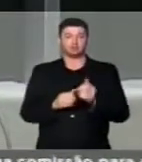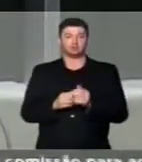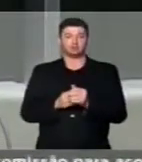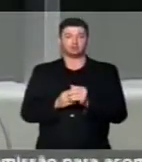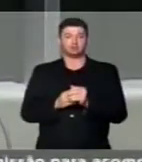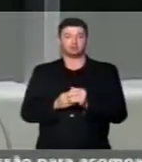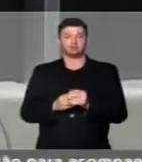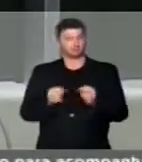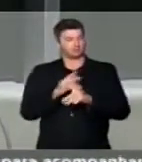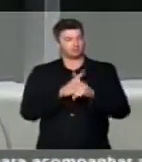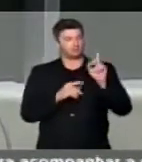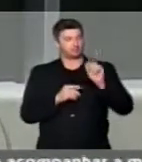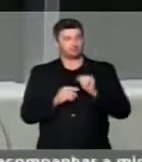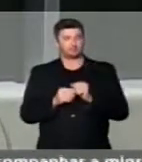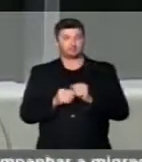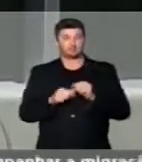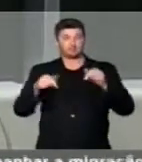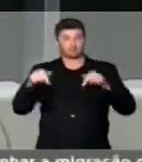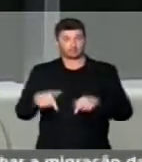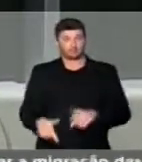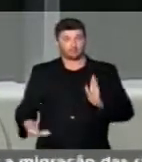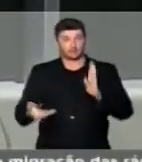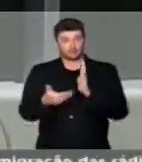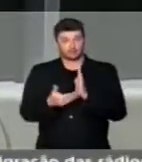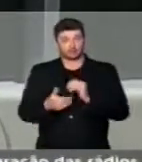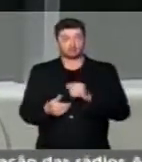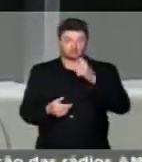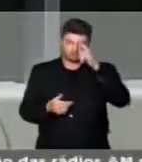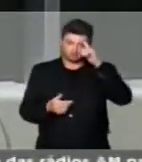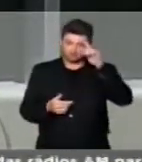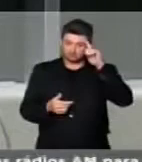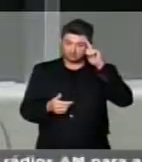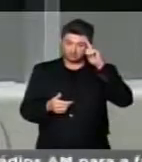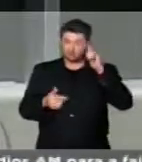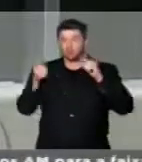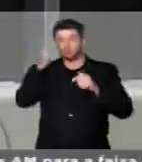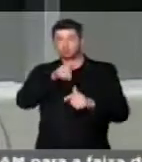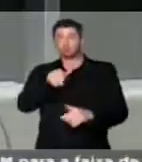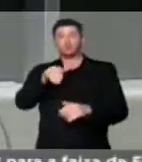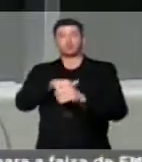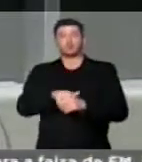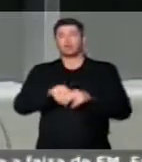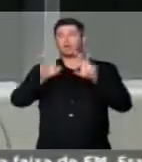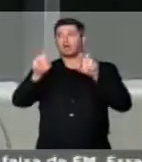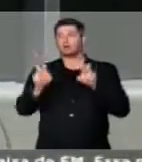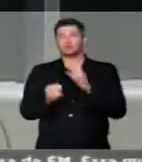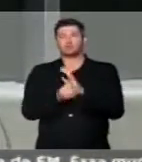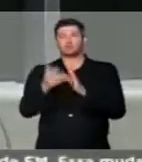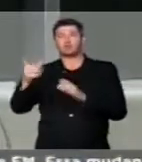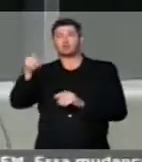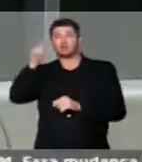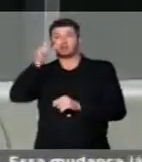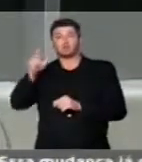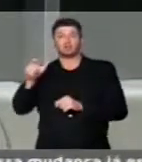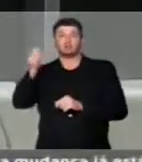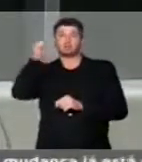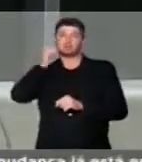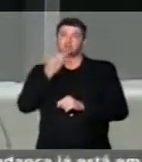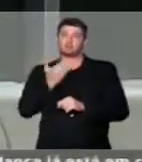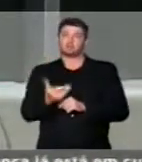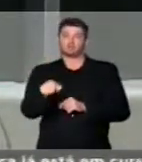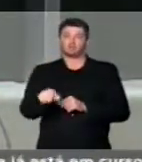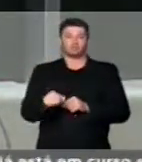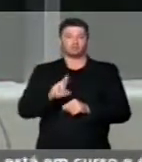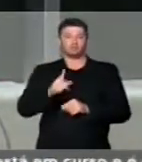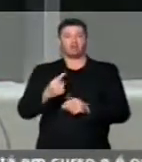Presidente, para concluir, aqui nesta casa poder votar assuntos de interesse dessas mulheres e não